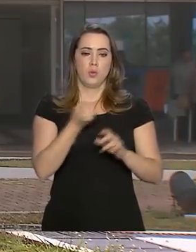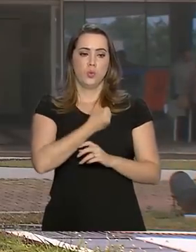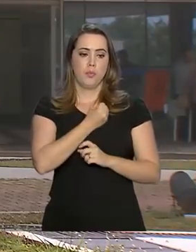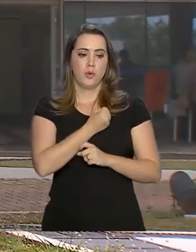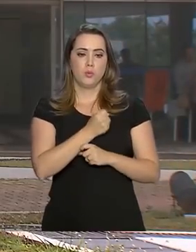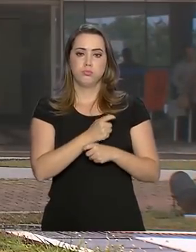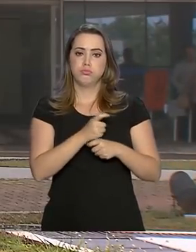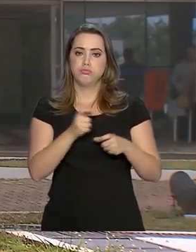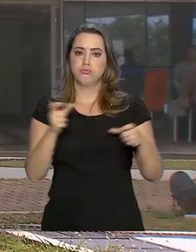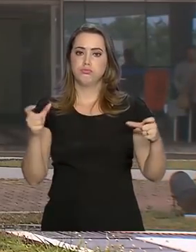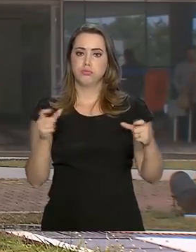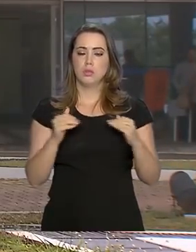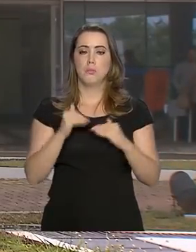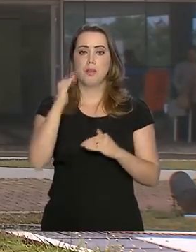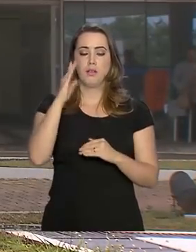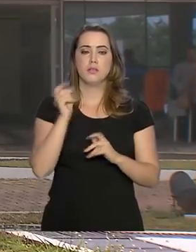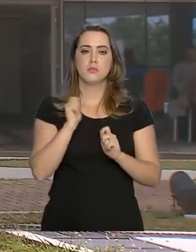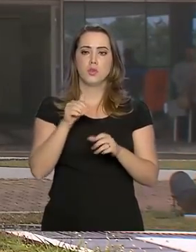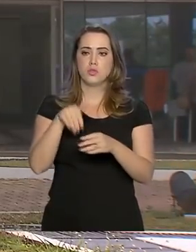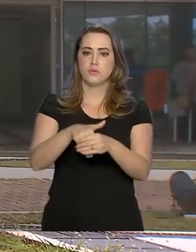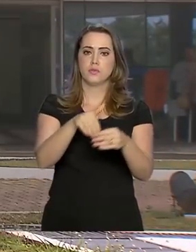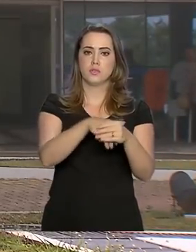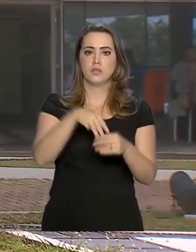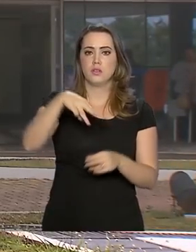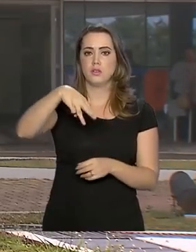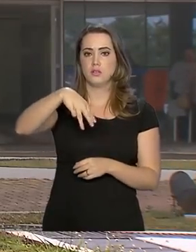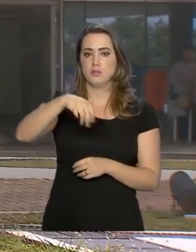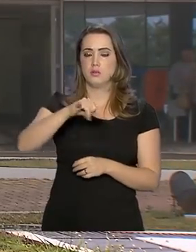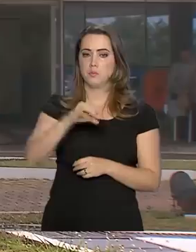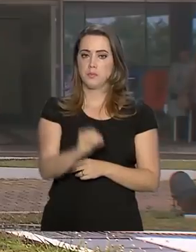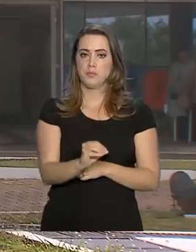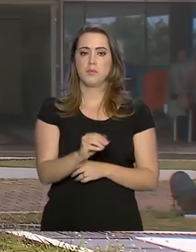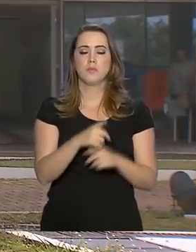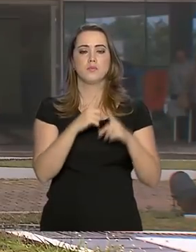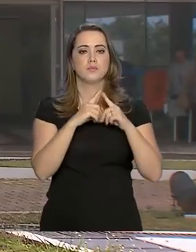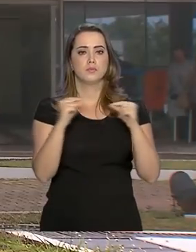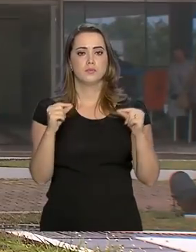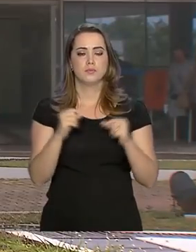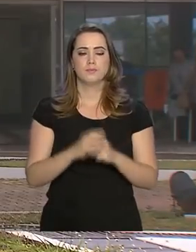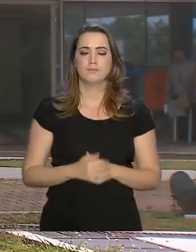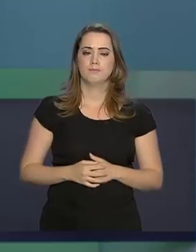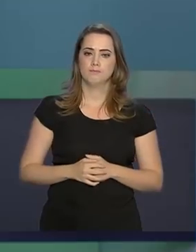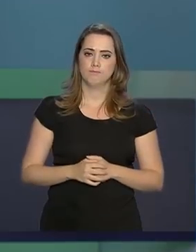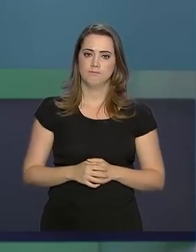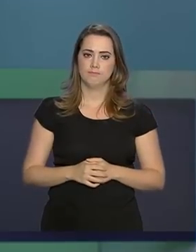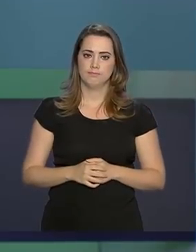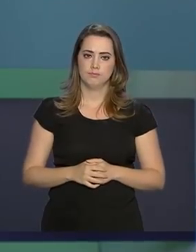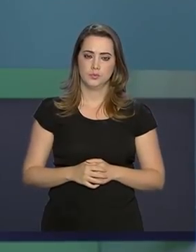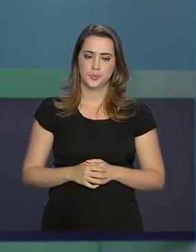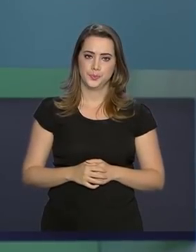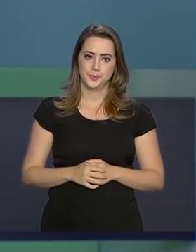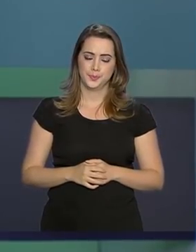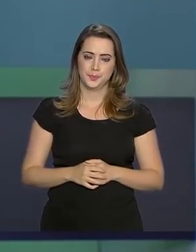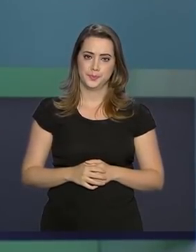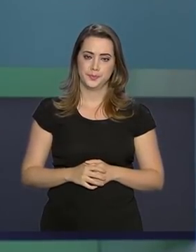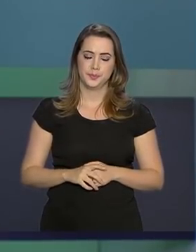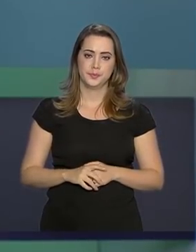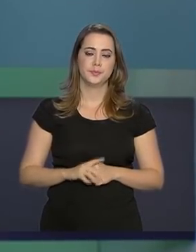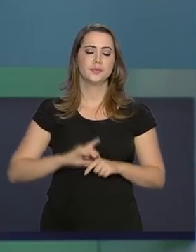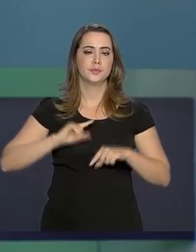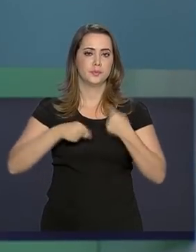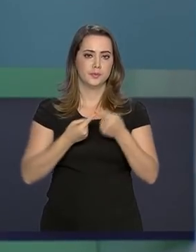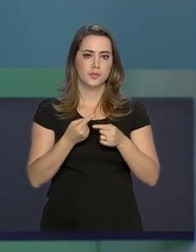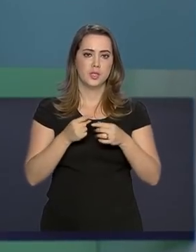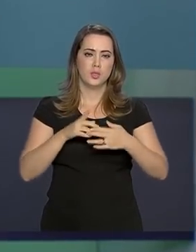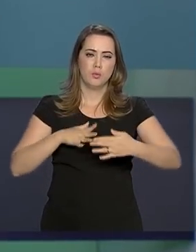a reforma da Previdência pode ser votada em maio. De Brasília, Daniele Popov. Após o rompimento da